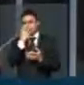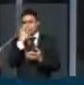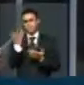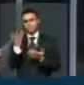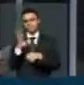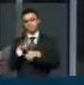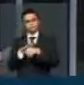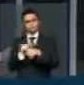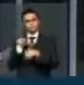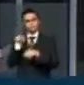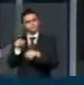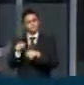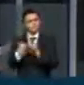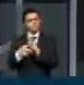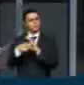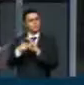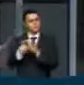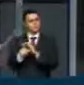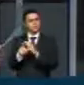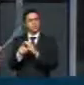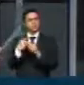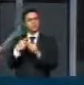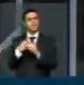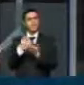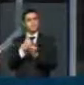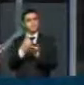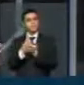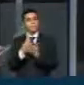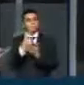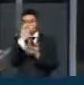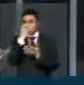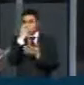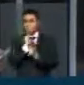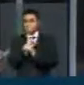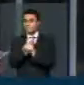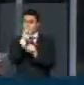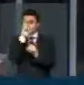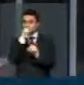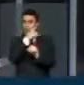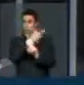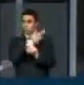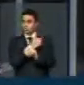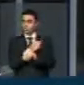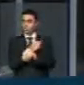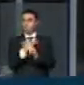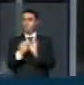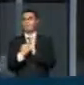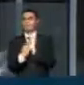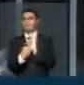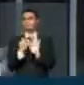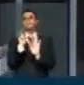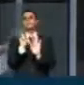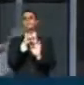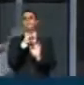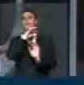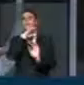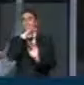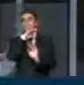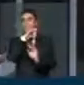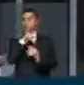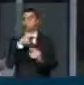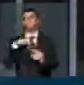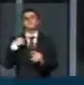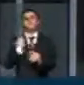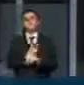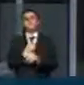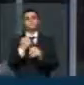Seco, que ficou esperando o Laurir, o seu dono, um morador de rua, foi uma demonstração de que os animais, nós